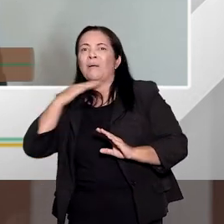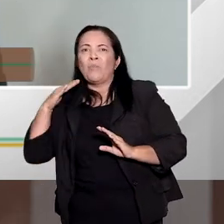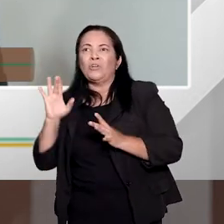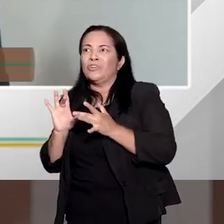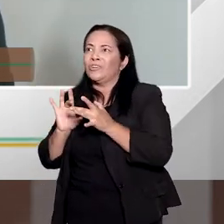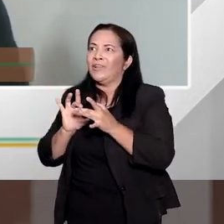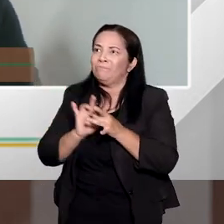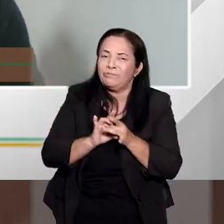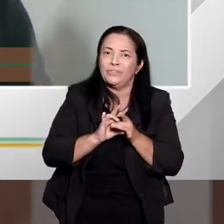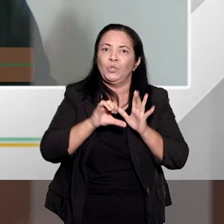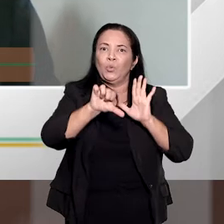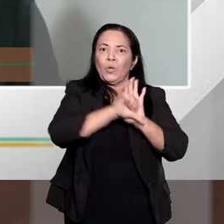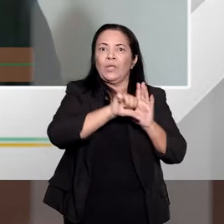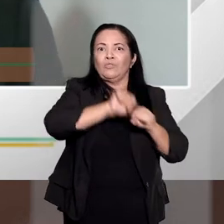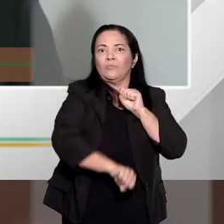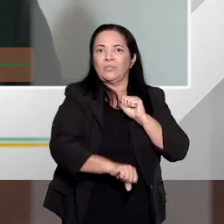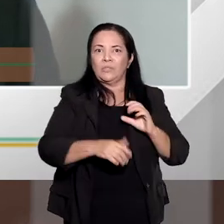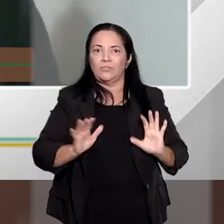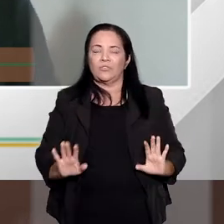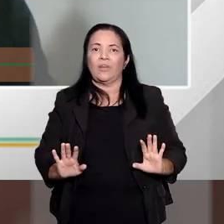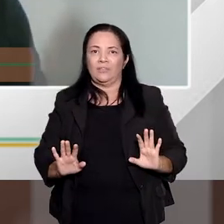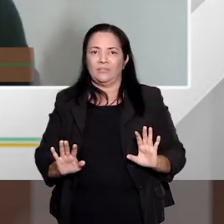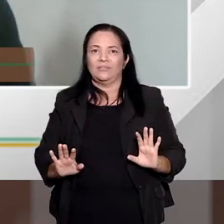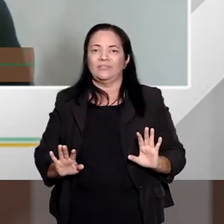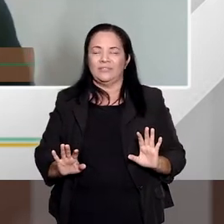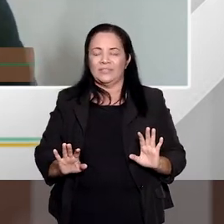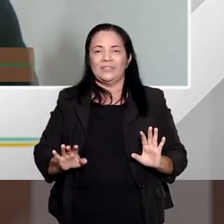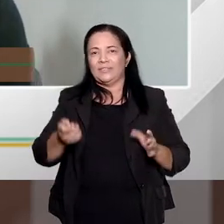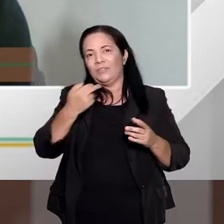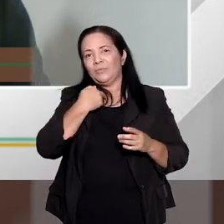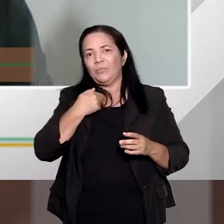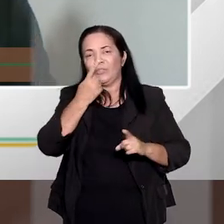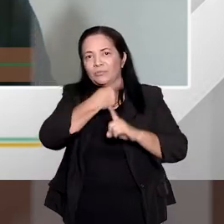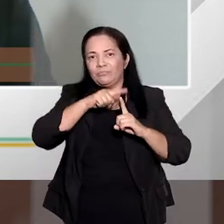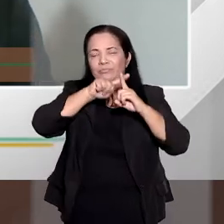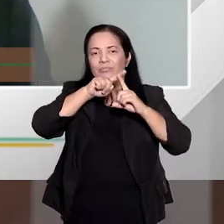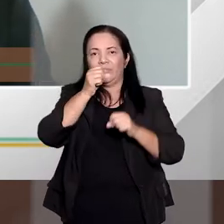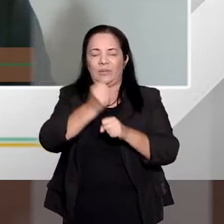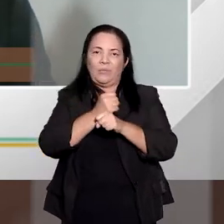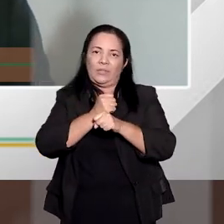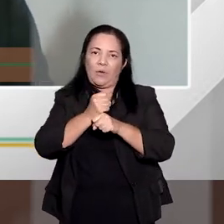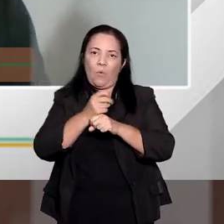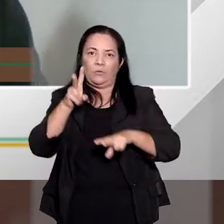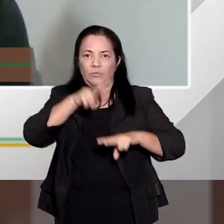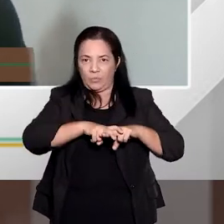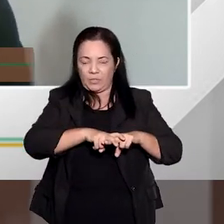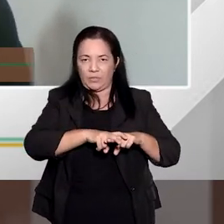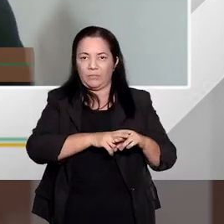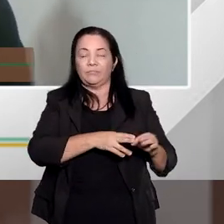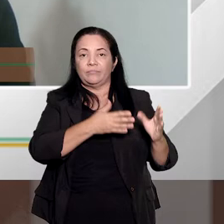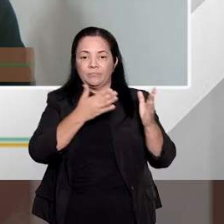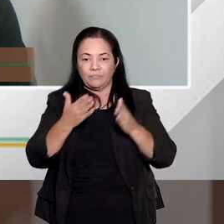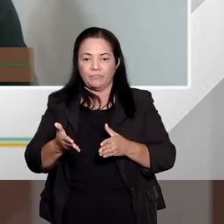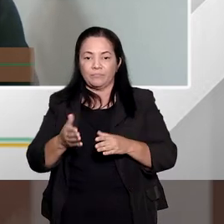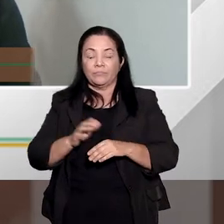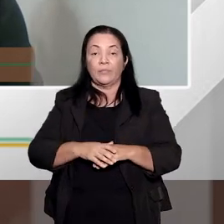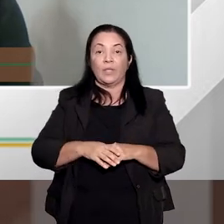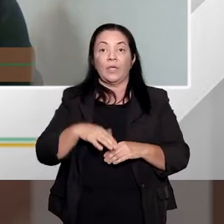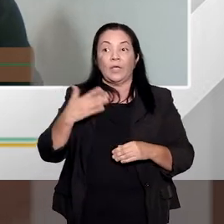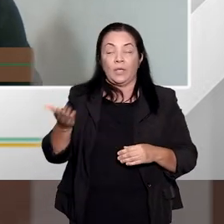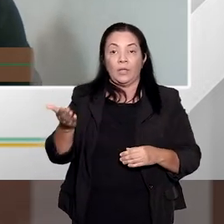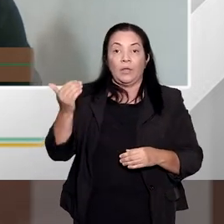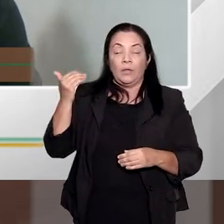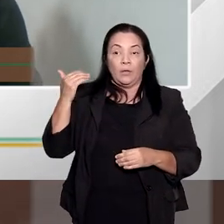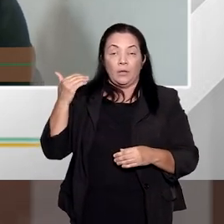do crime de homicídio. Então, uma dificuldade é essa, é você evitar o bisnilio. Esses vetores, quando eles fazem